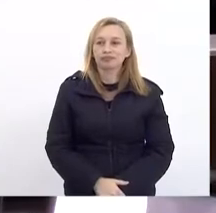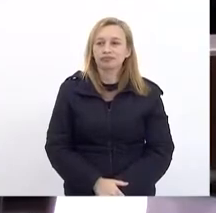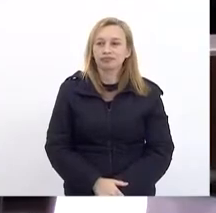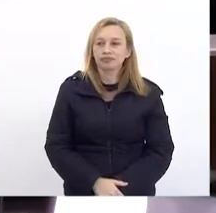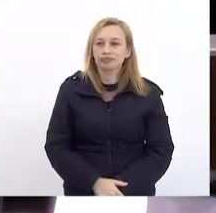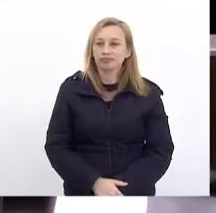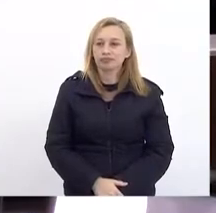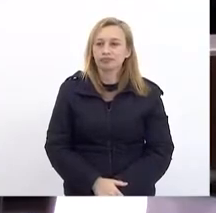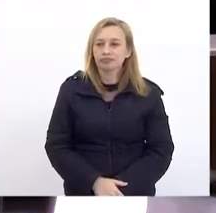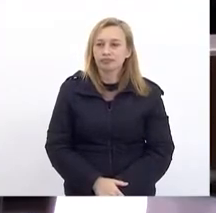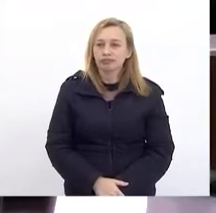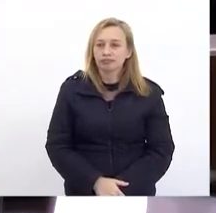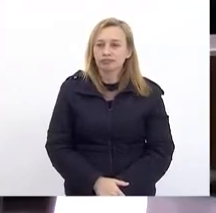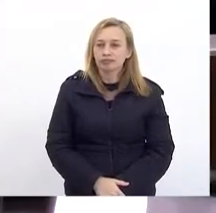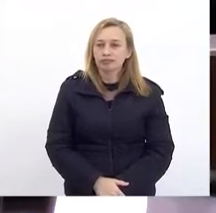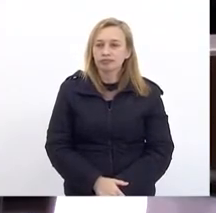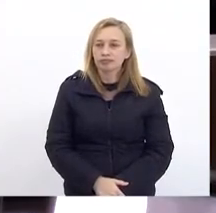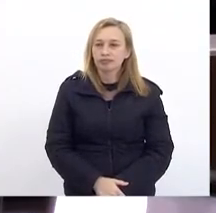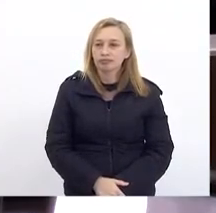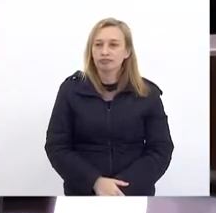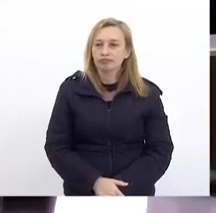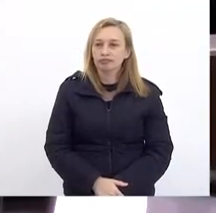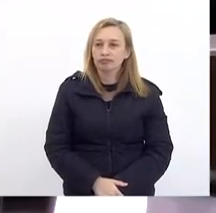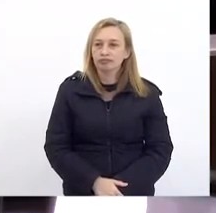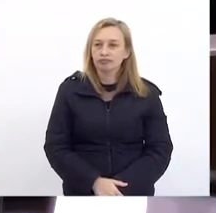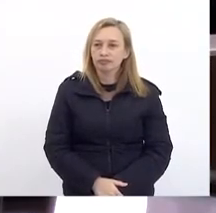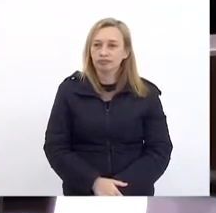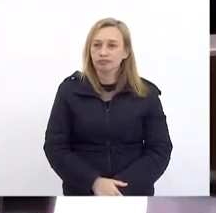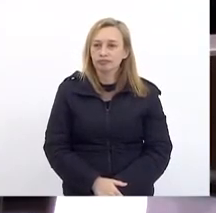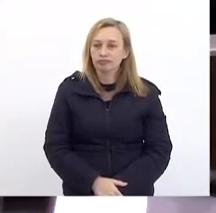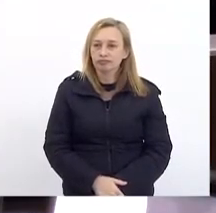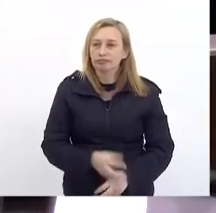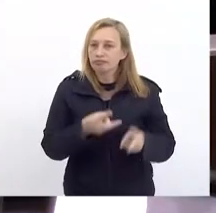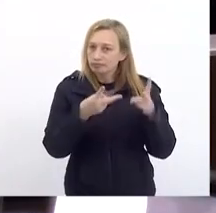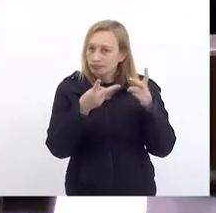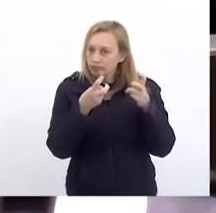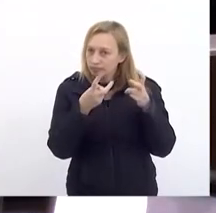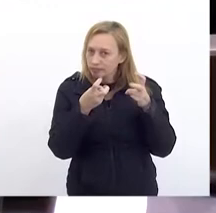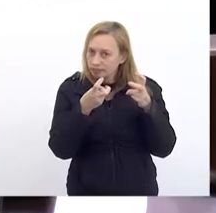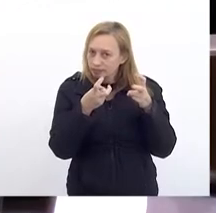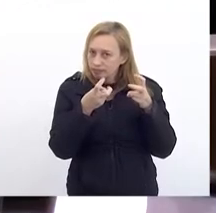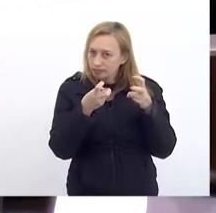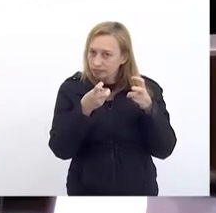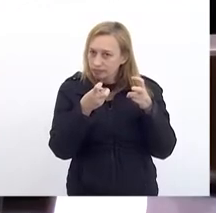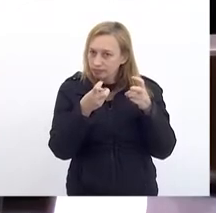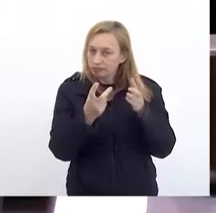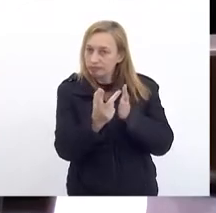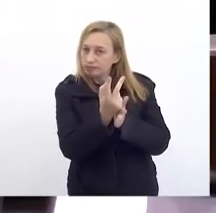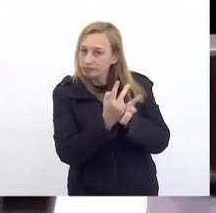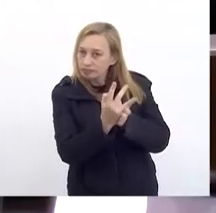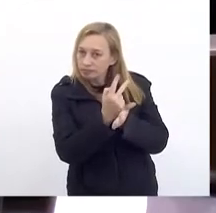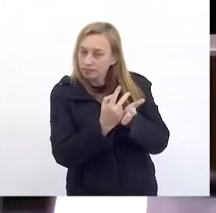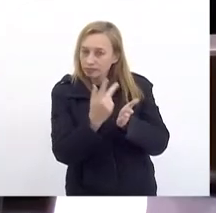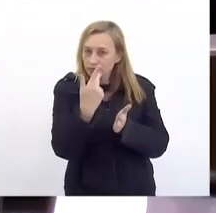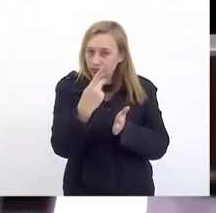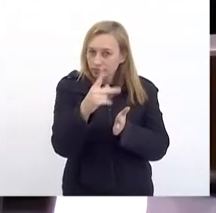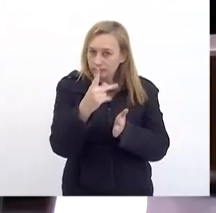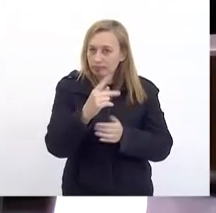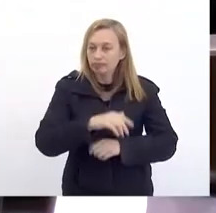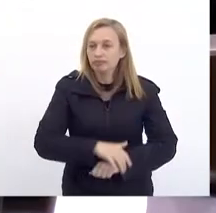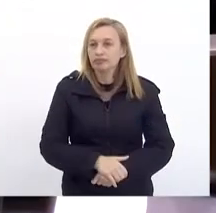Eu vou No seu peixe Como o senhor E Colocou Que eu vou Chamar